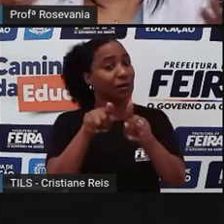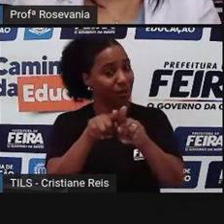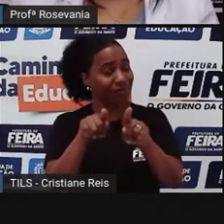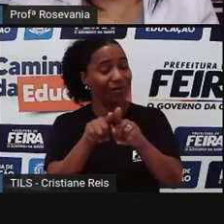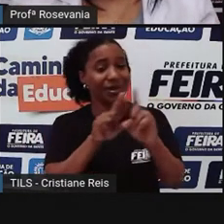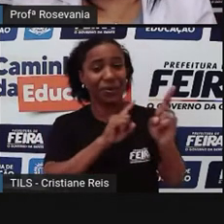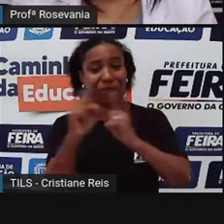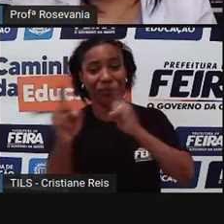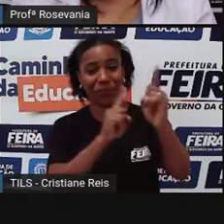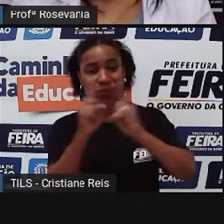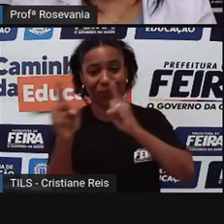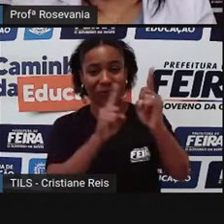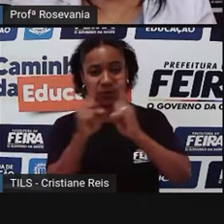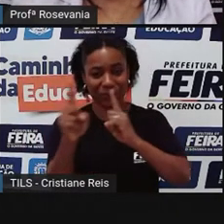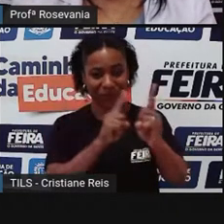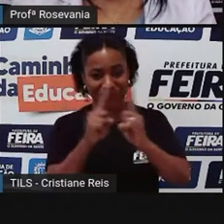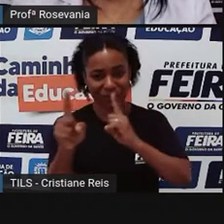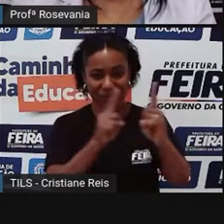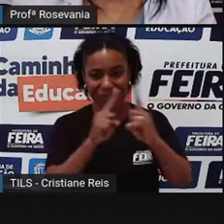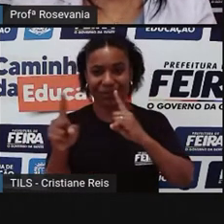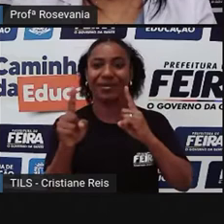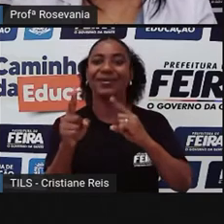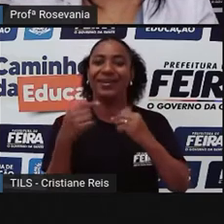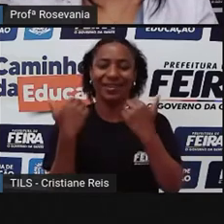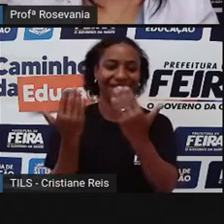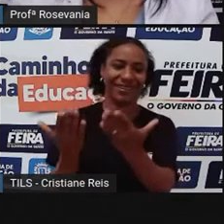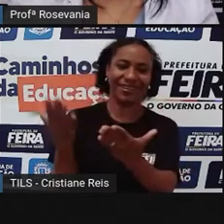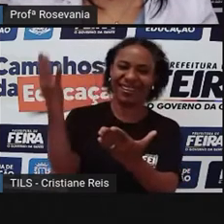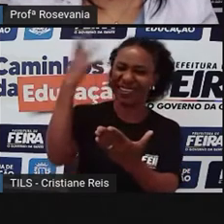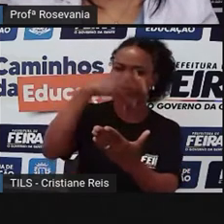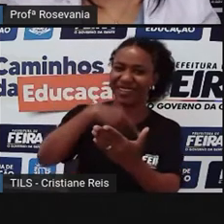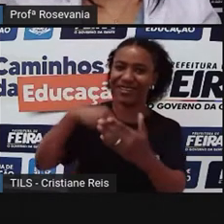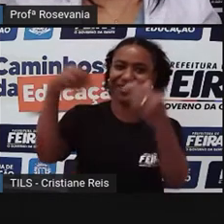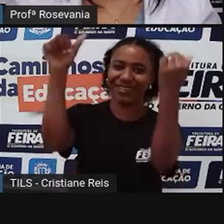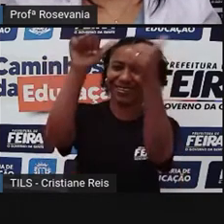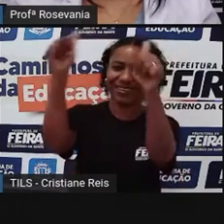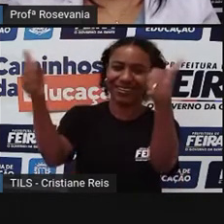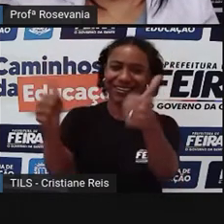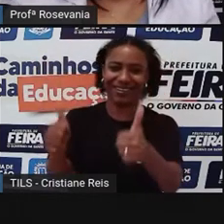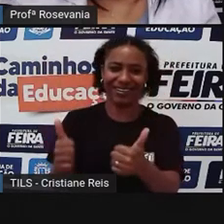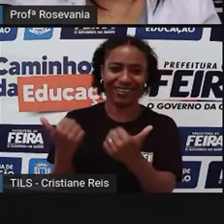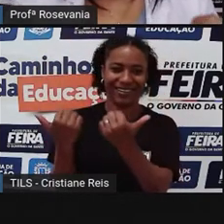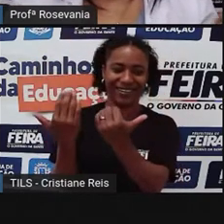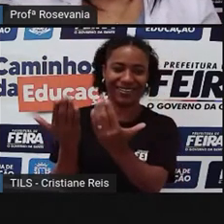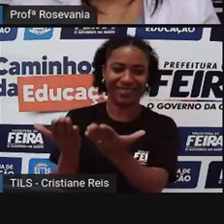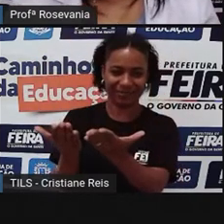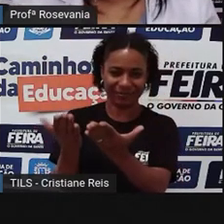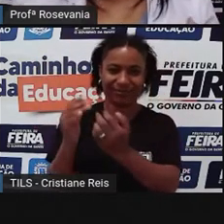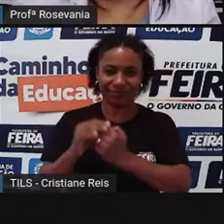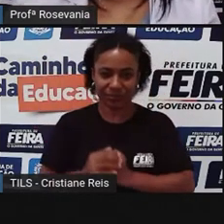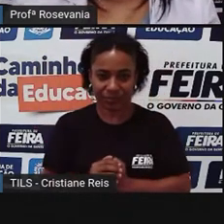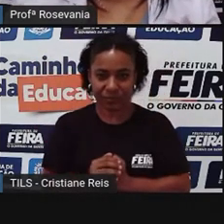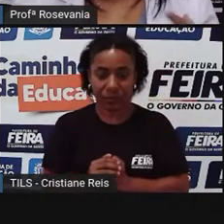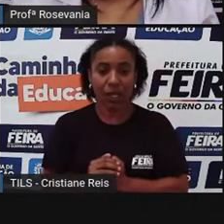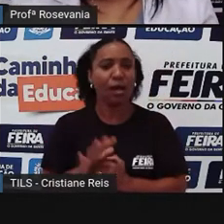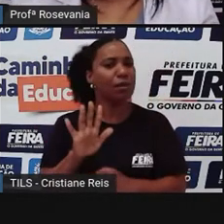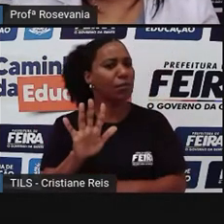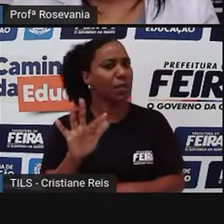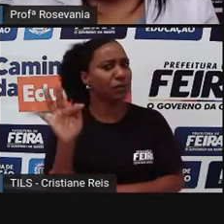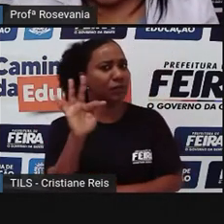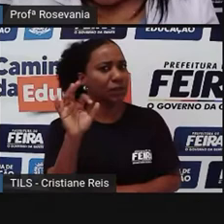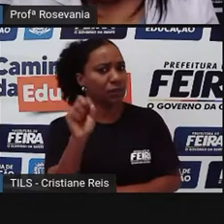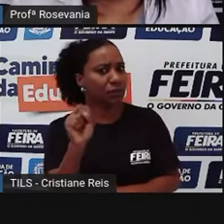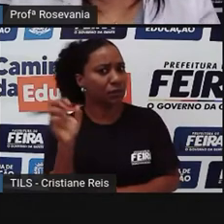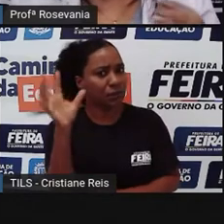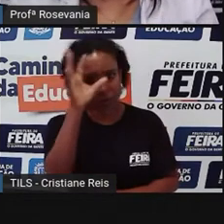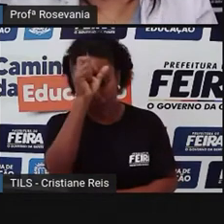que tem monumentos lindos, como esse que vocês estão vendo aí. Mas, a gente vai estudar o que dentro da nossa princesa